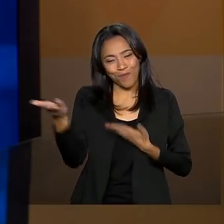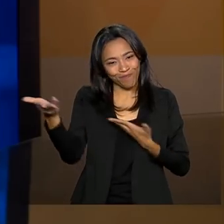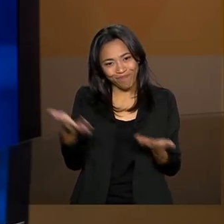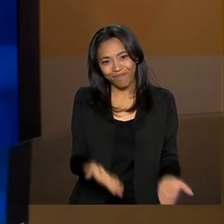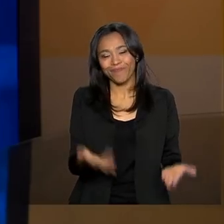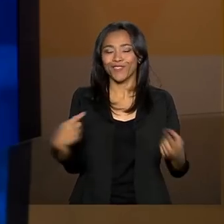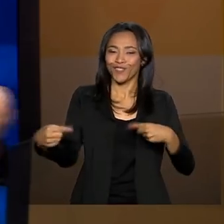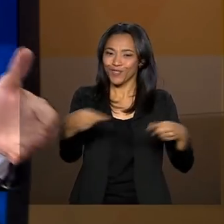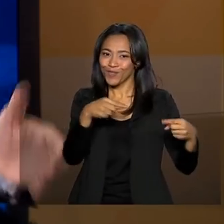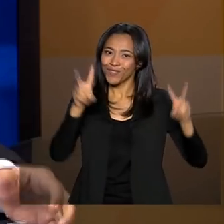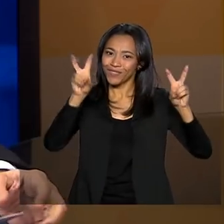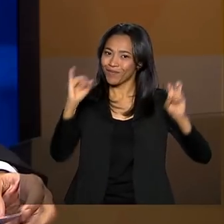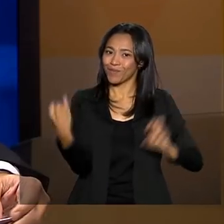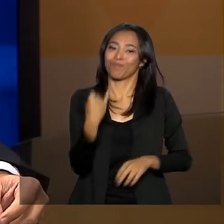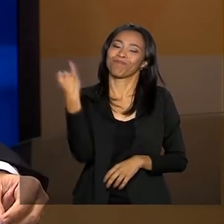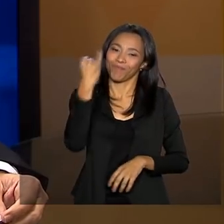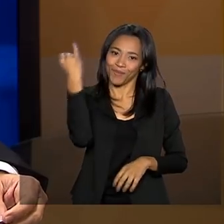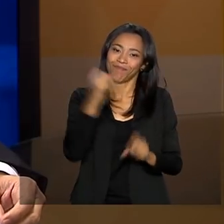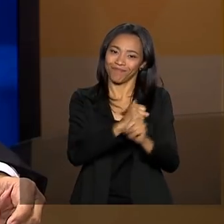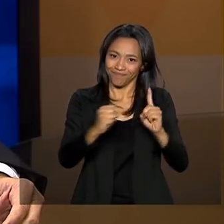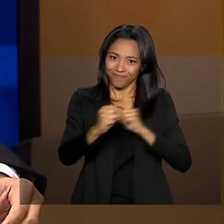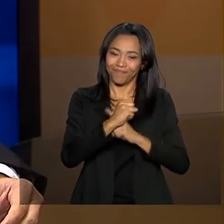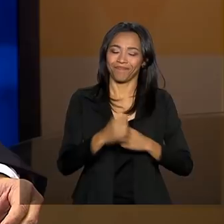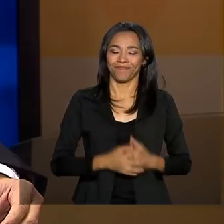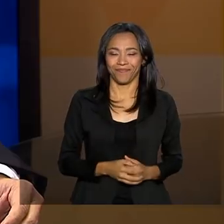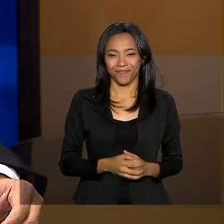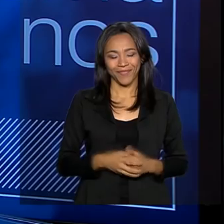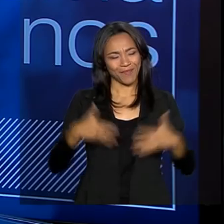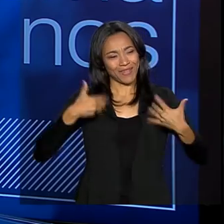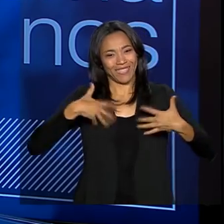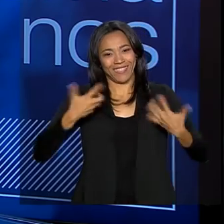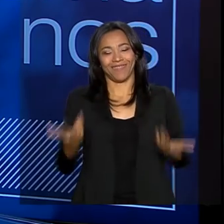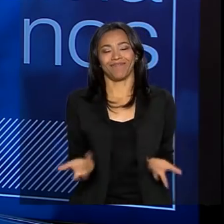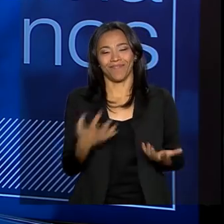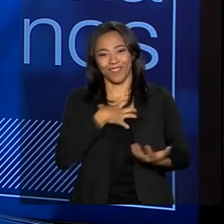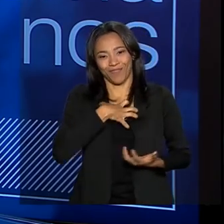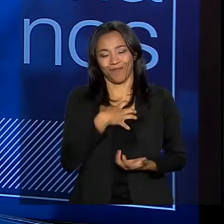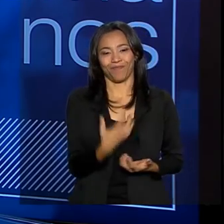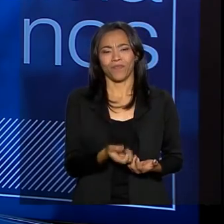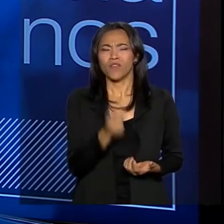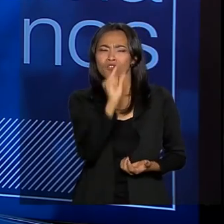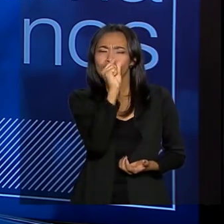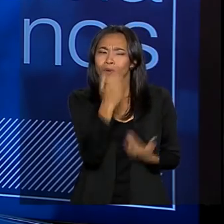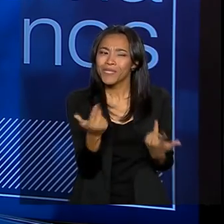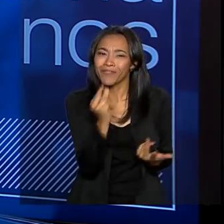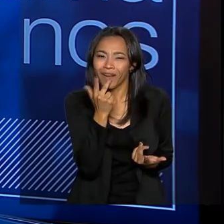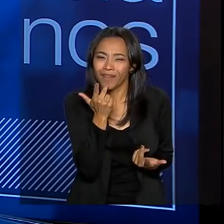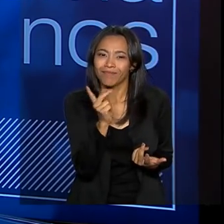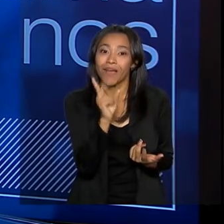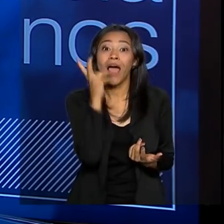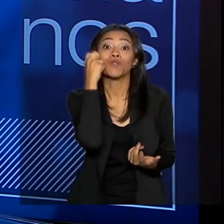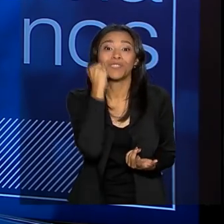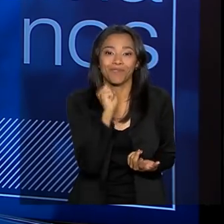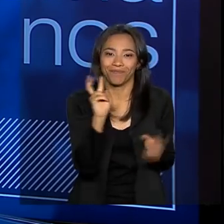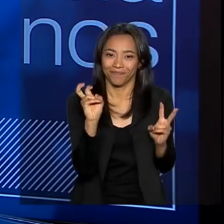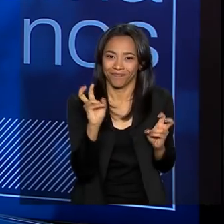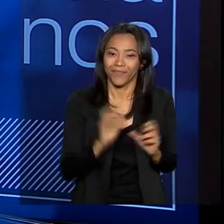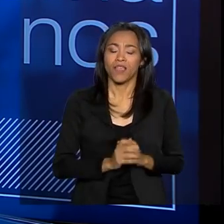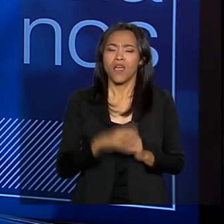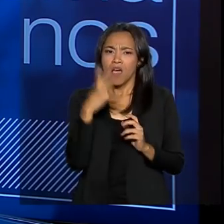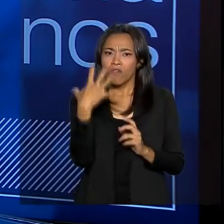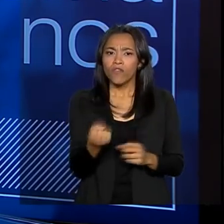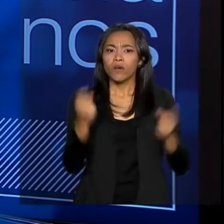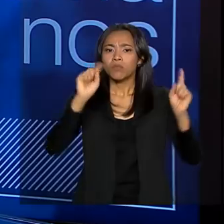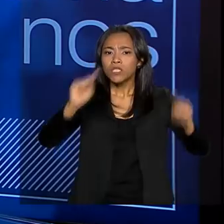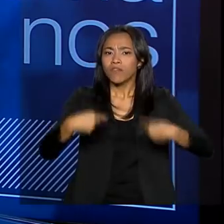aqui e discutir temas tão importantes para a nossa sociedade. É uma alegria. E eu só queria falar uma coisinha. Claro. Sobre a adoção. Nós vamos lançar um